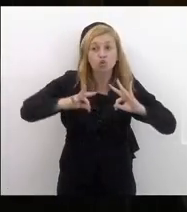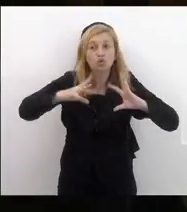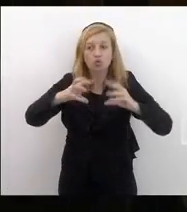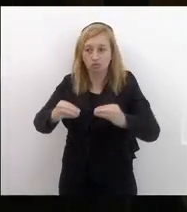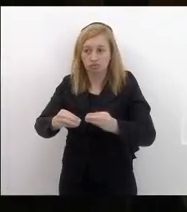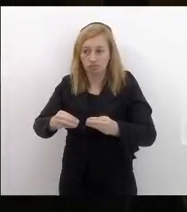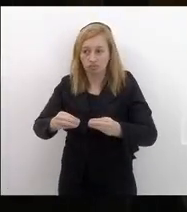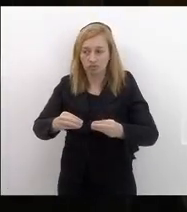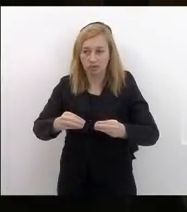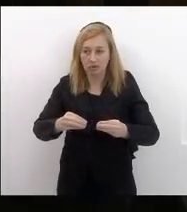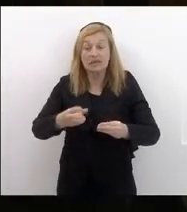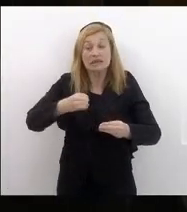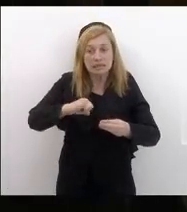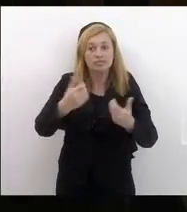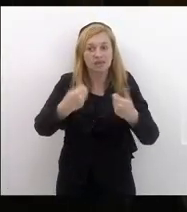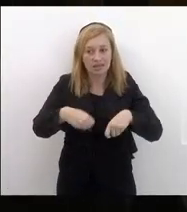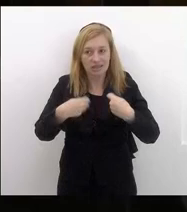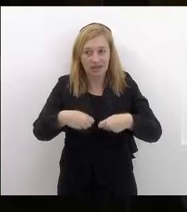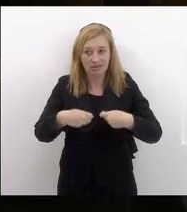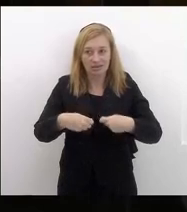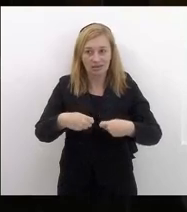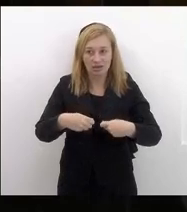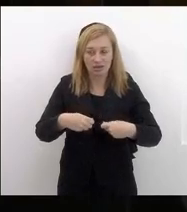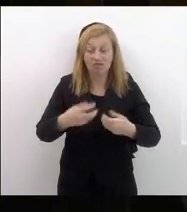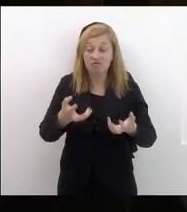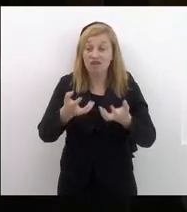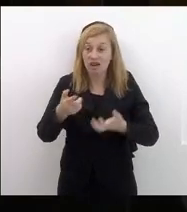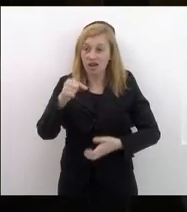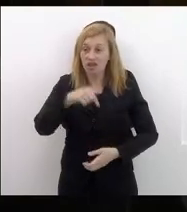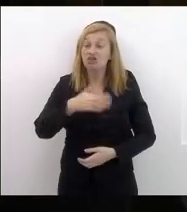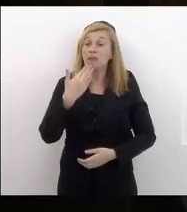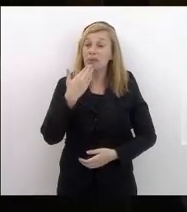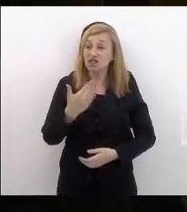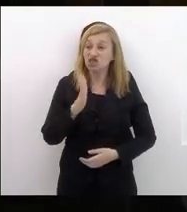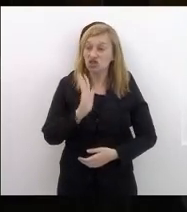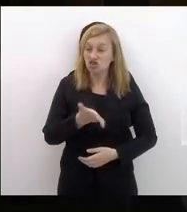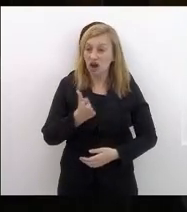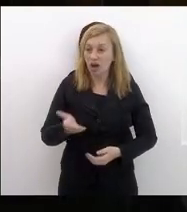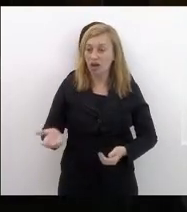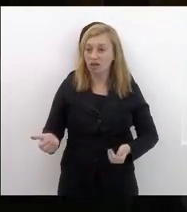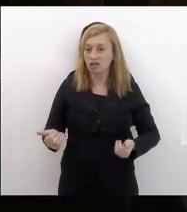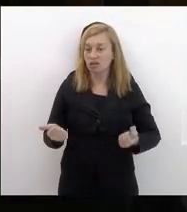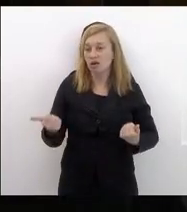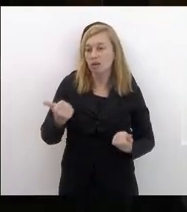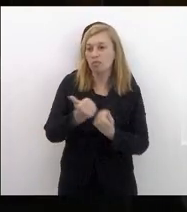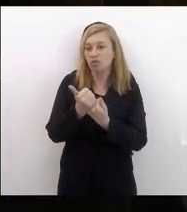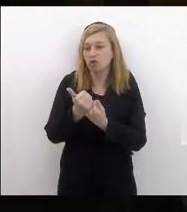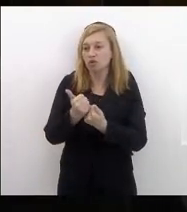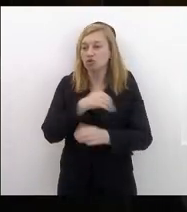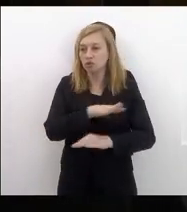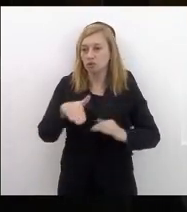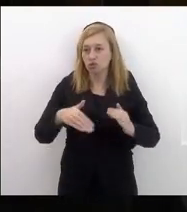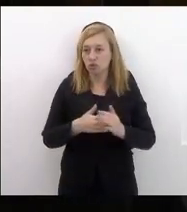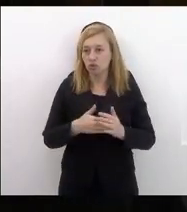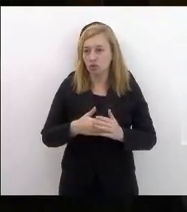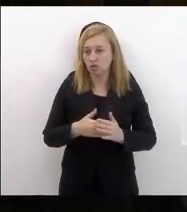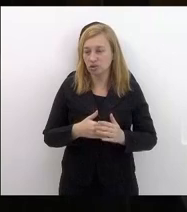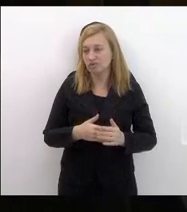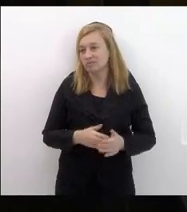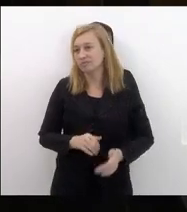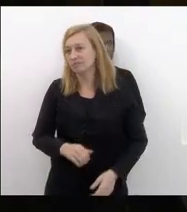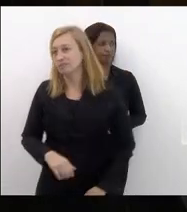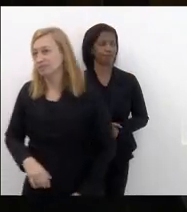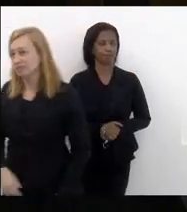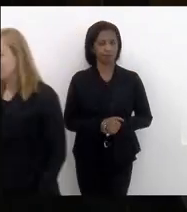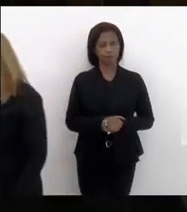e se for necessário quero aqui já pedir a colaboração dos nossos pares vamos na justiça